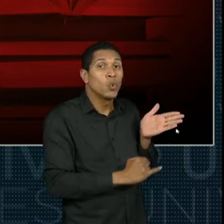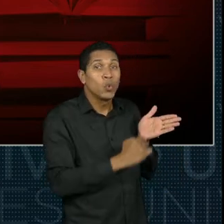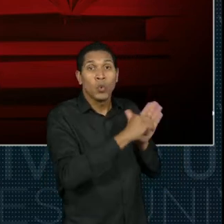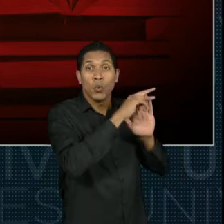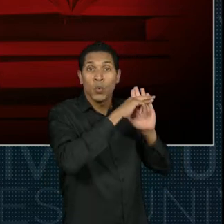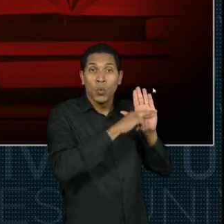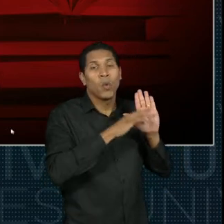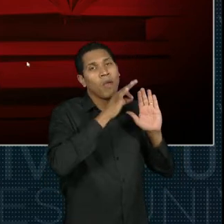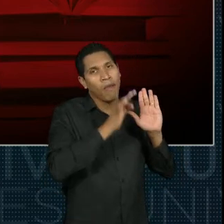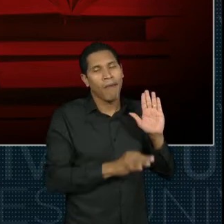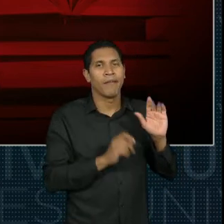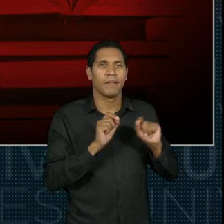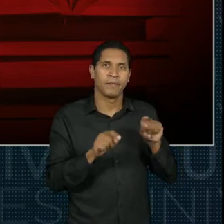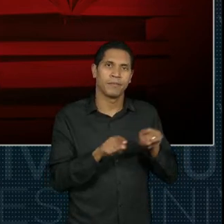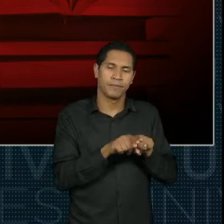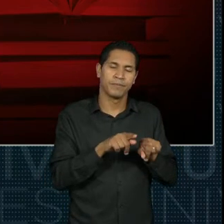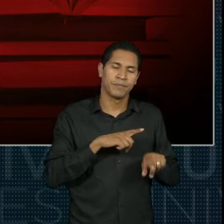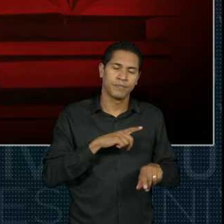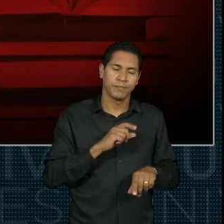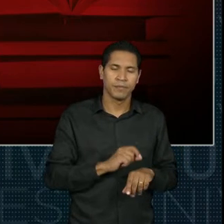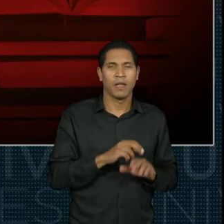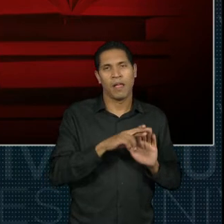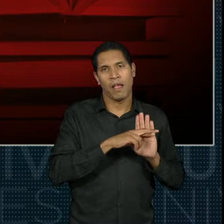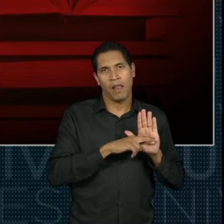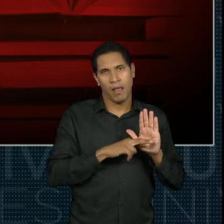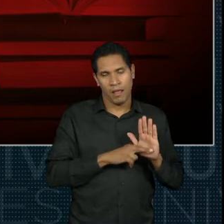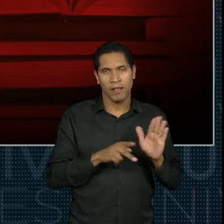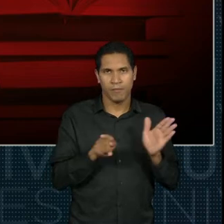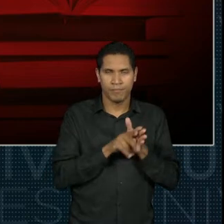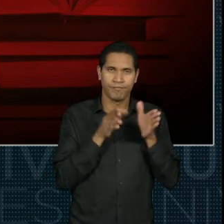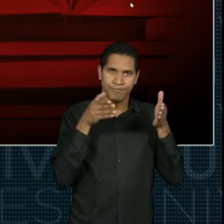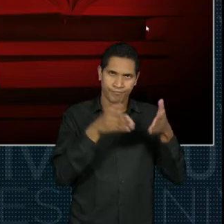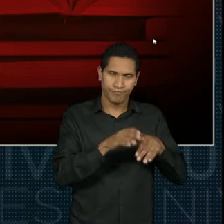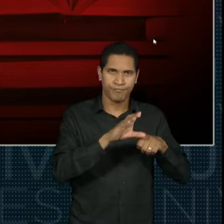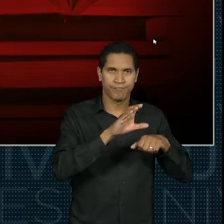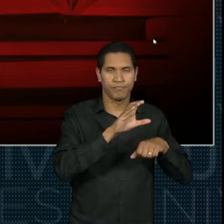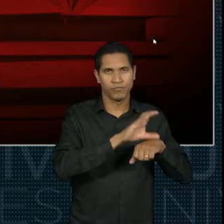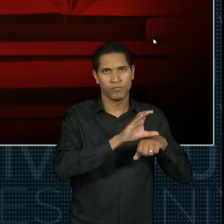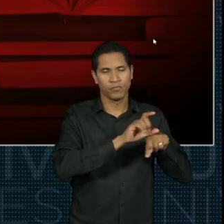eu estou falando das certificações extracurriculares, regras para o eixo da computação.